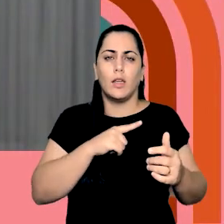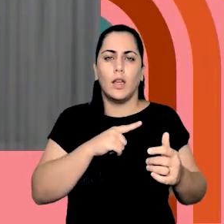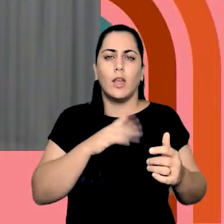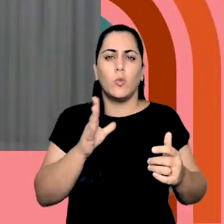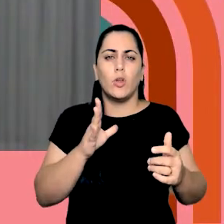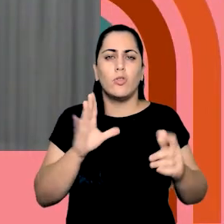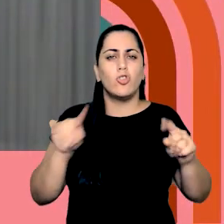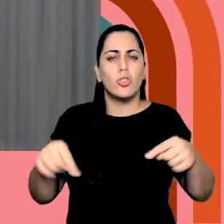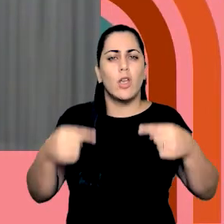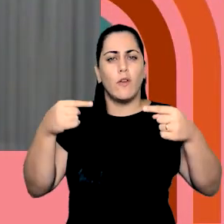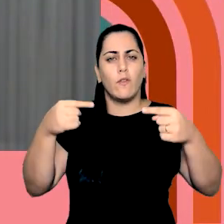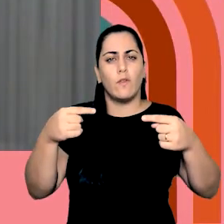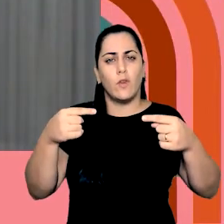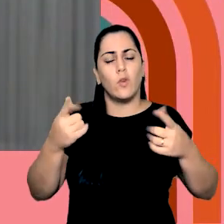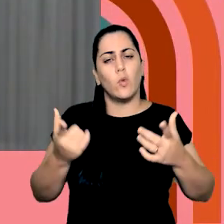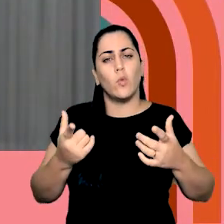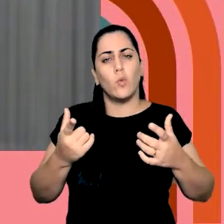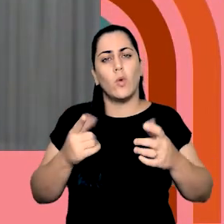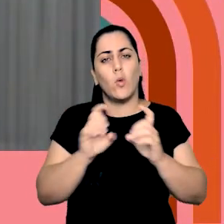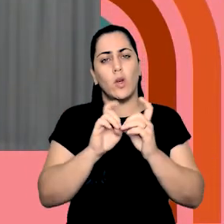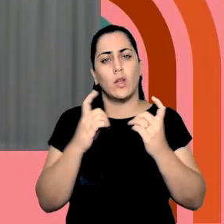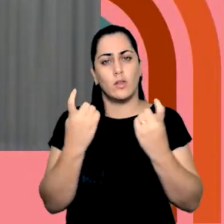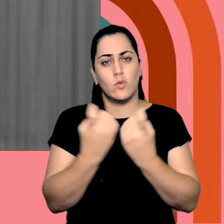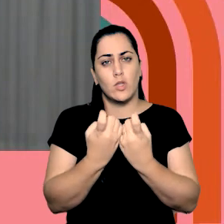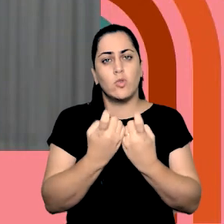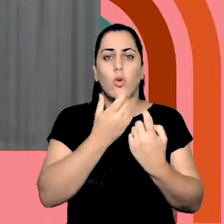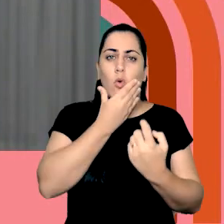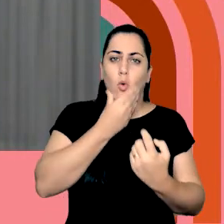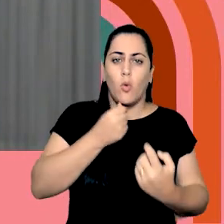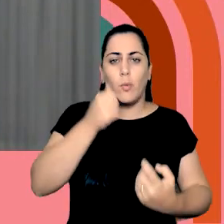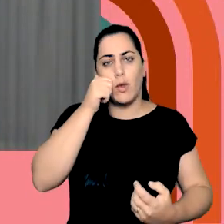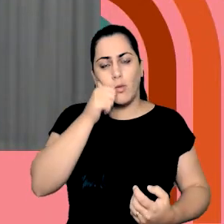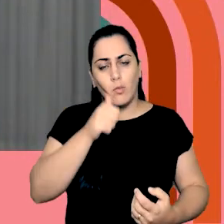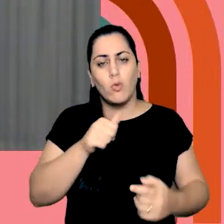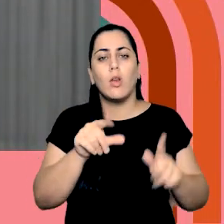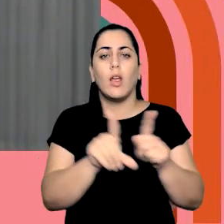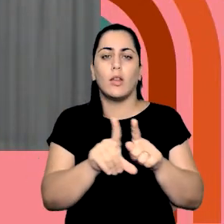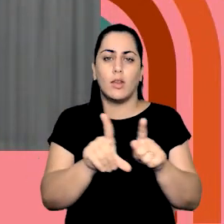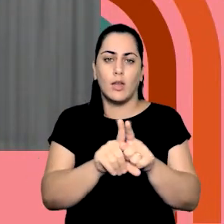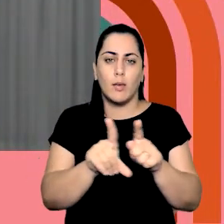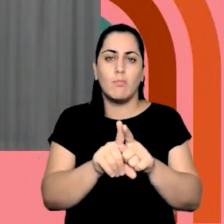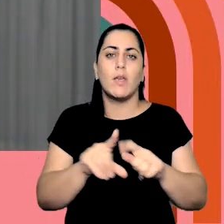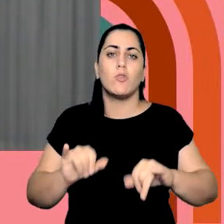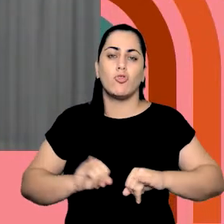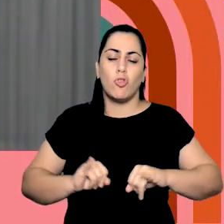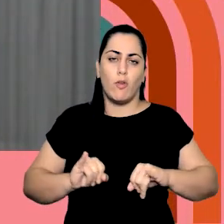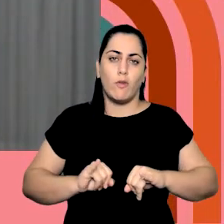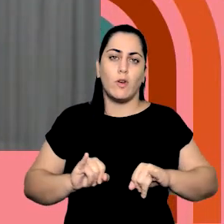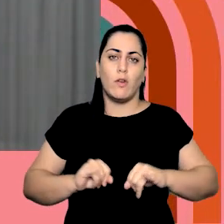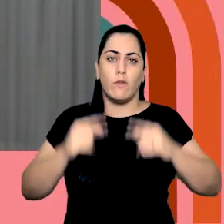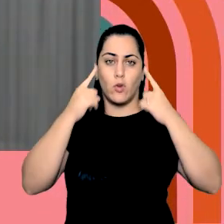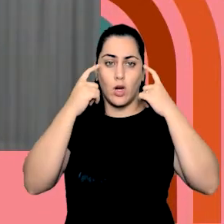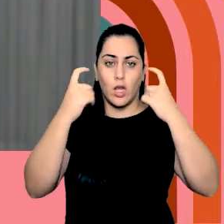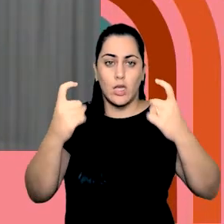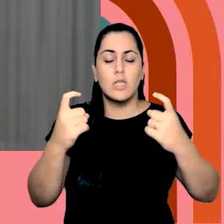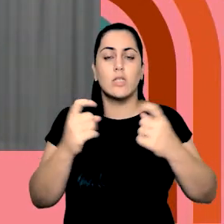ela regula a orientação sexual de homens e mulheres. Sofrem violência de gênero também por